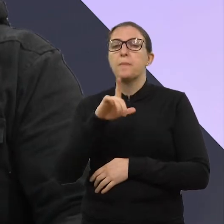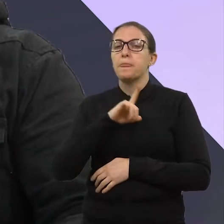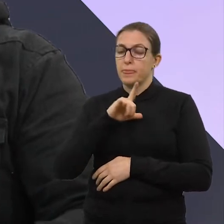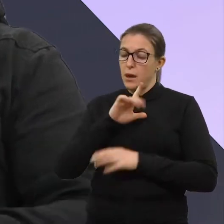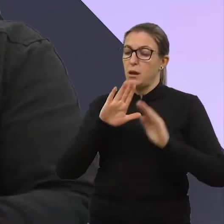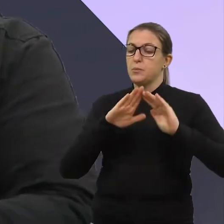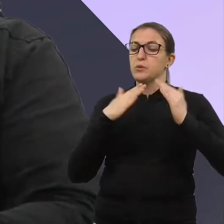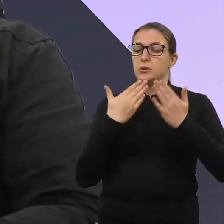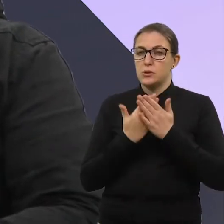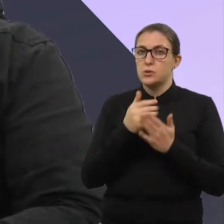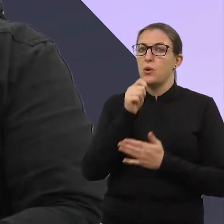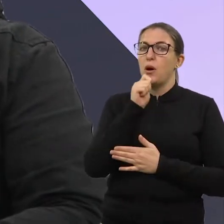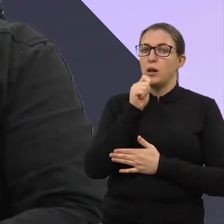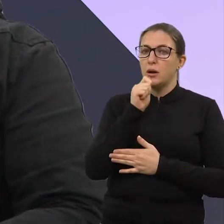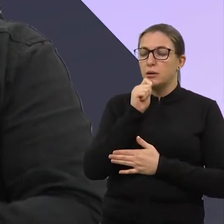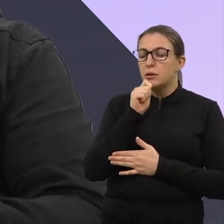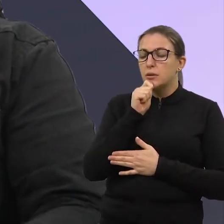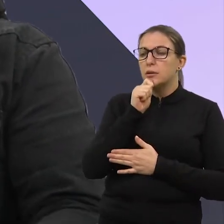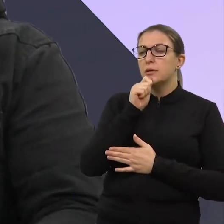60 anos, né?